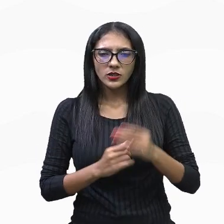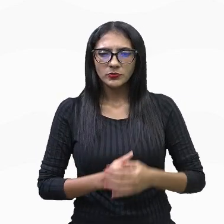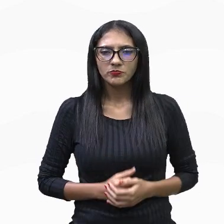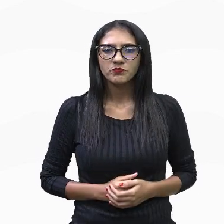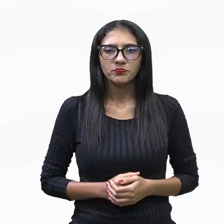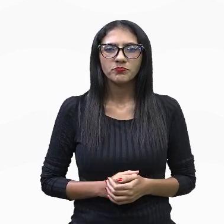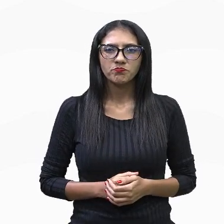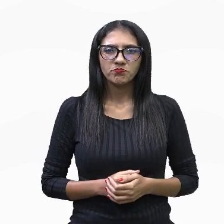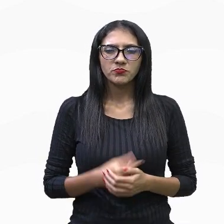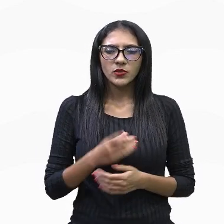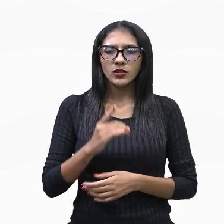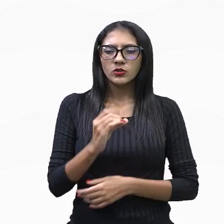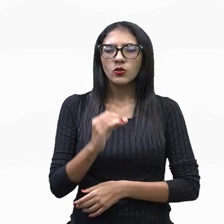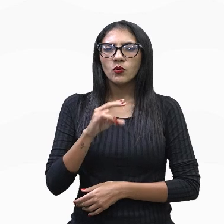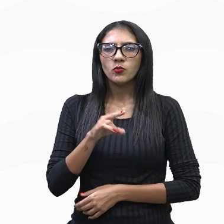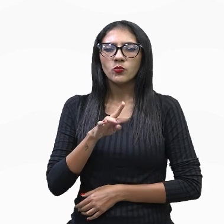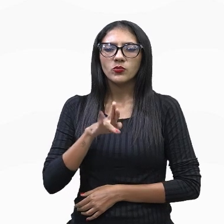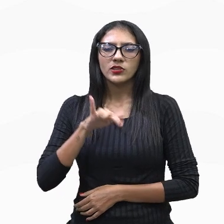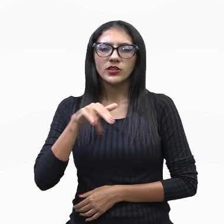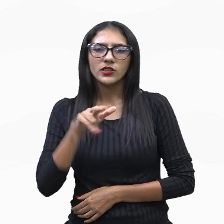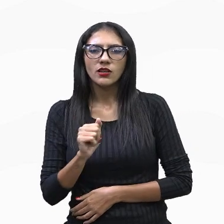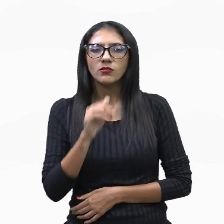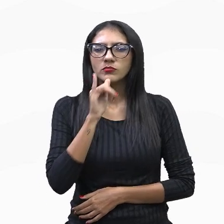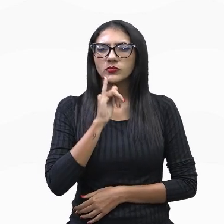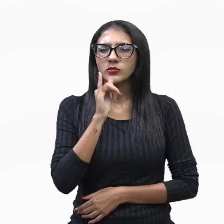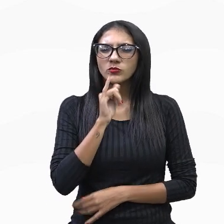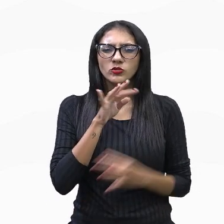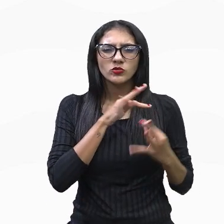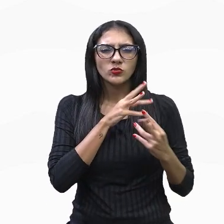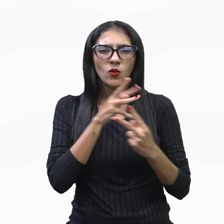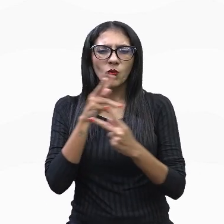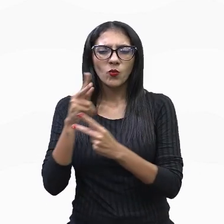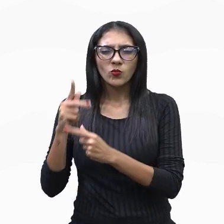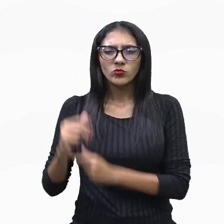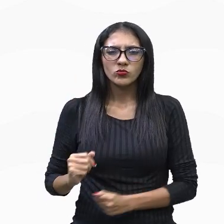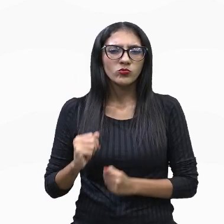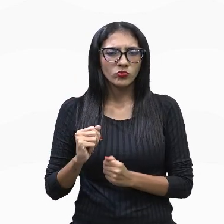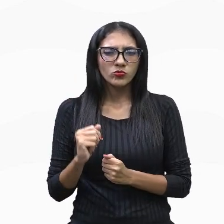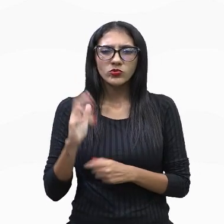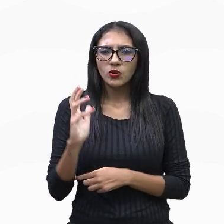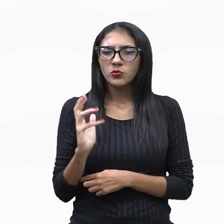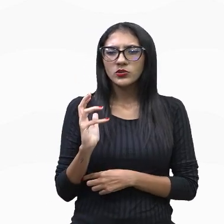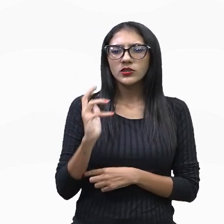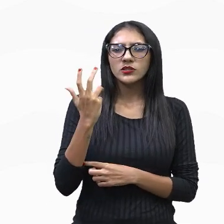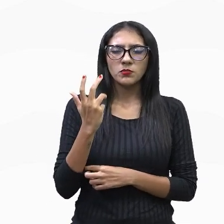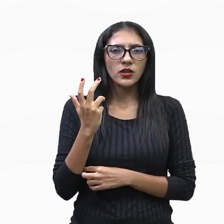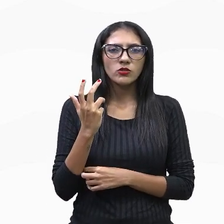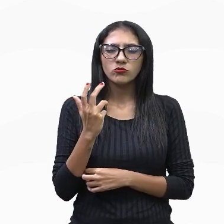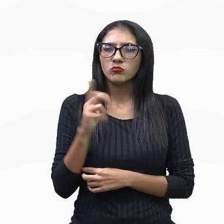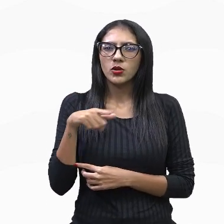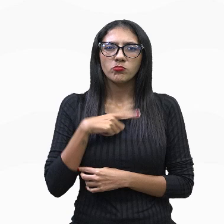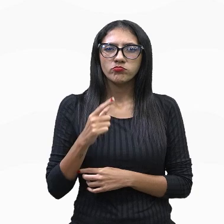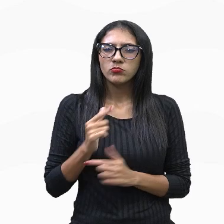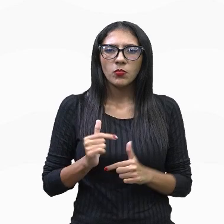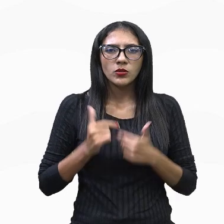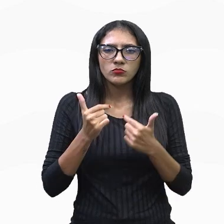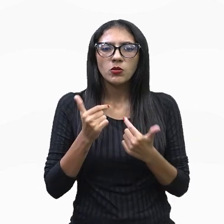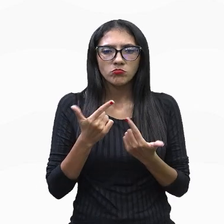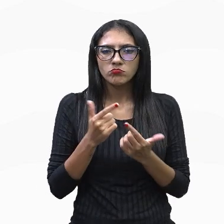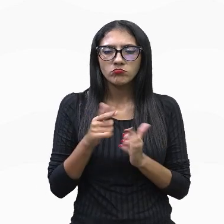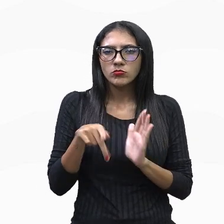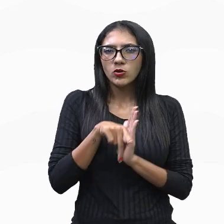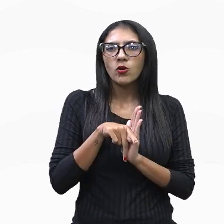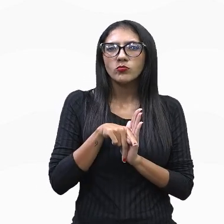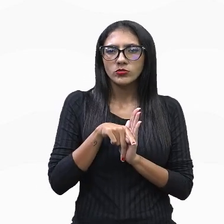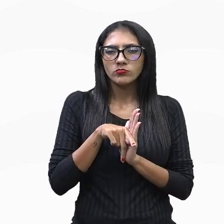que pretende que todos os objetos ou acontecimentos devam ser como são, em virtude de